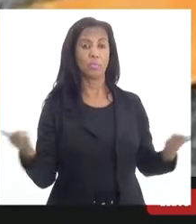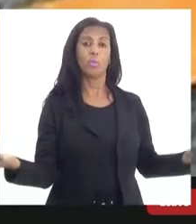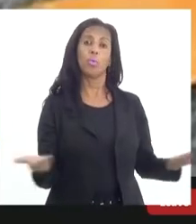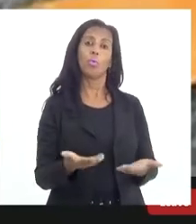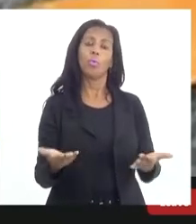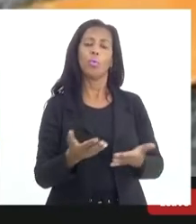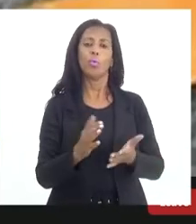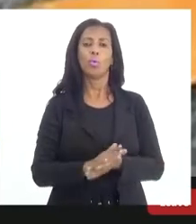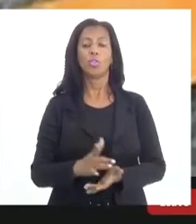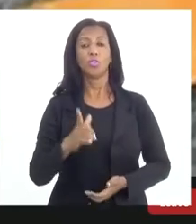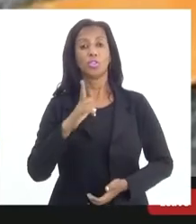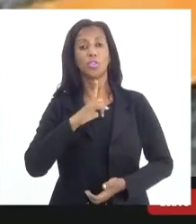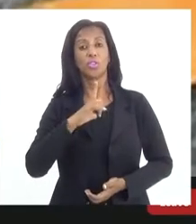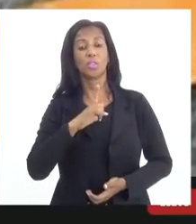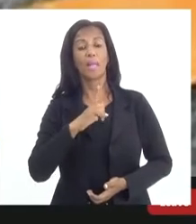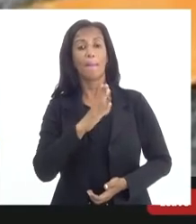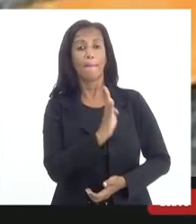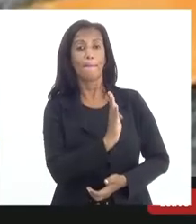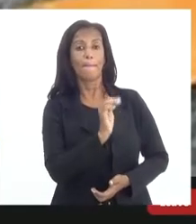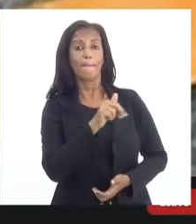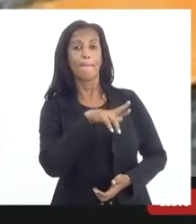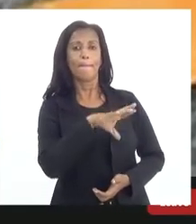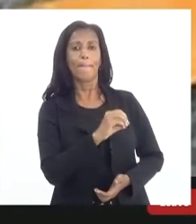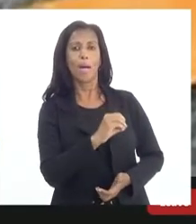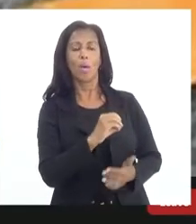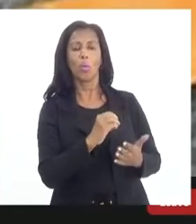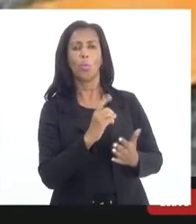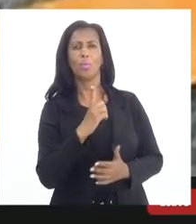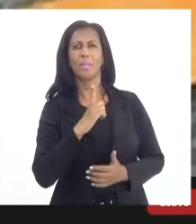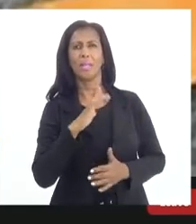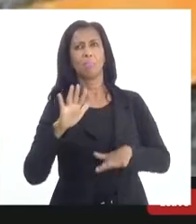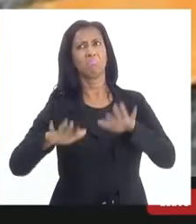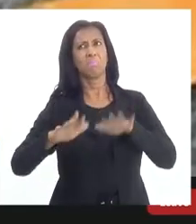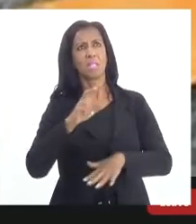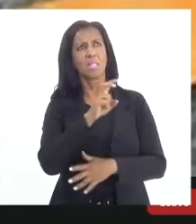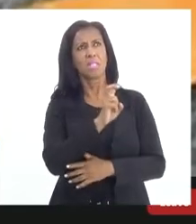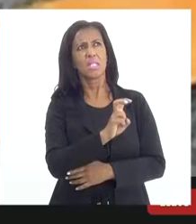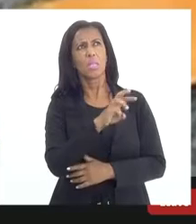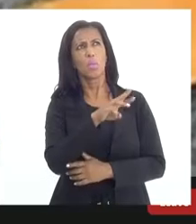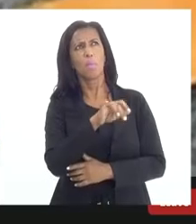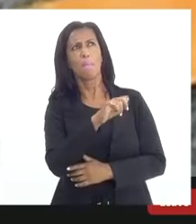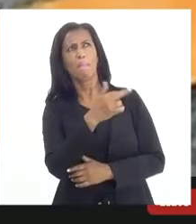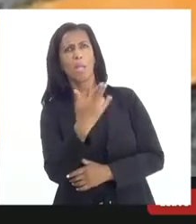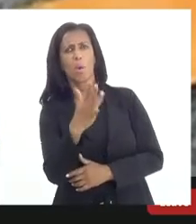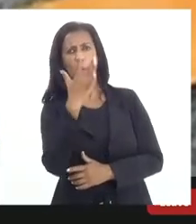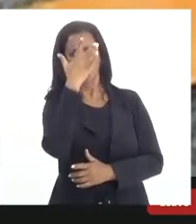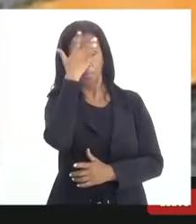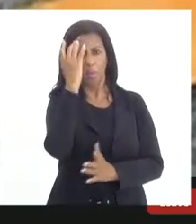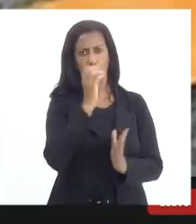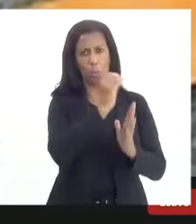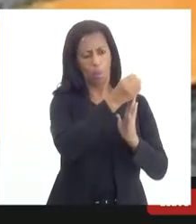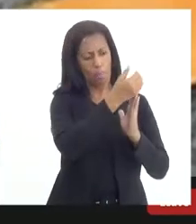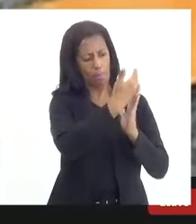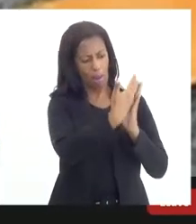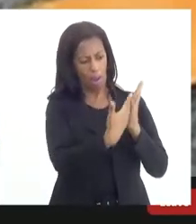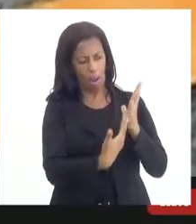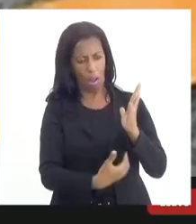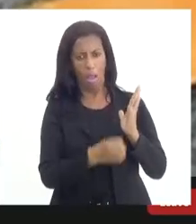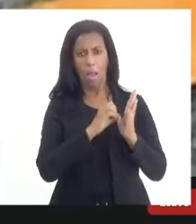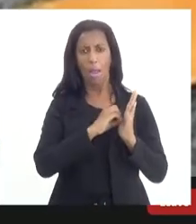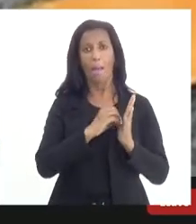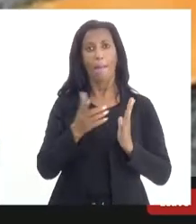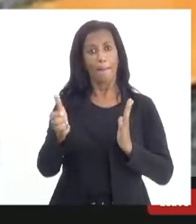um banco com cerca de 5 milhões de doadores. É o terceiro banco